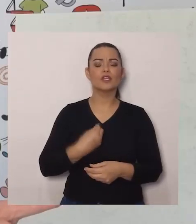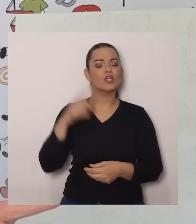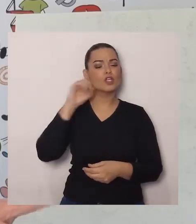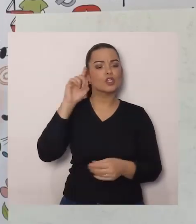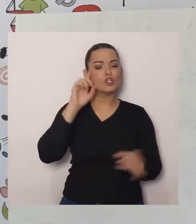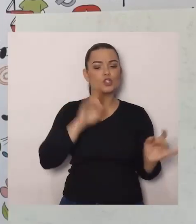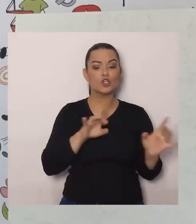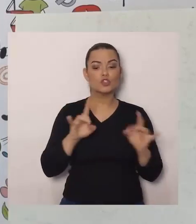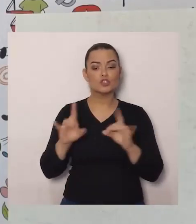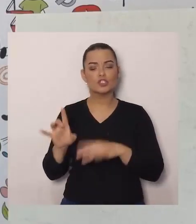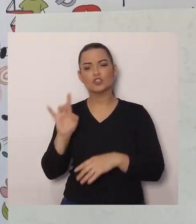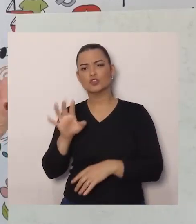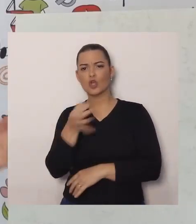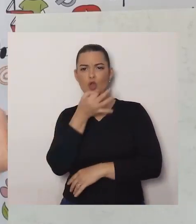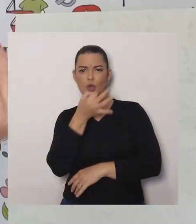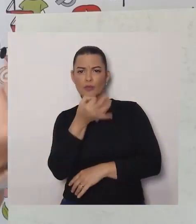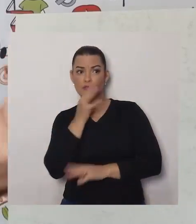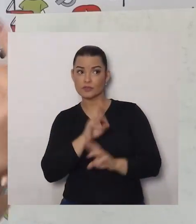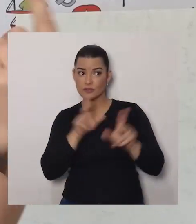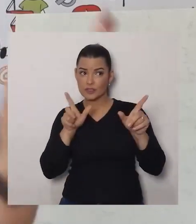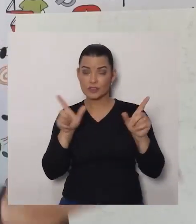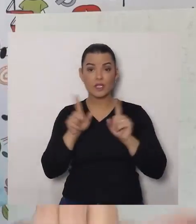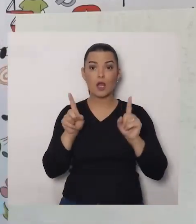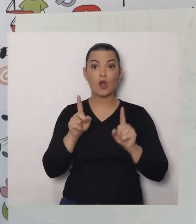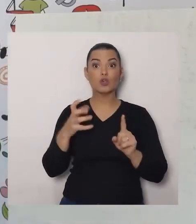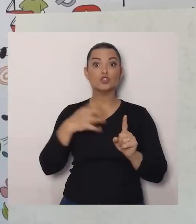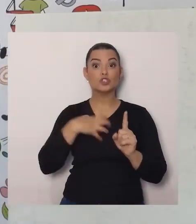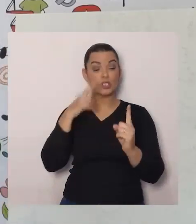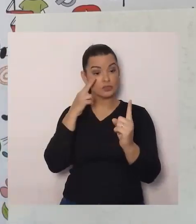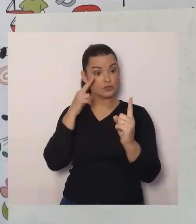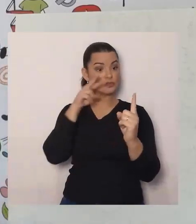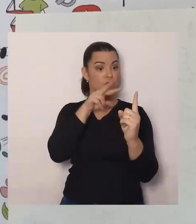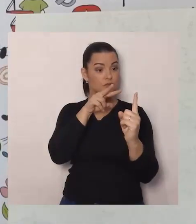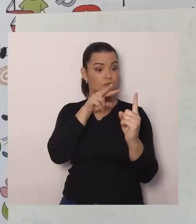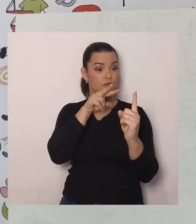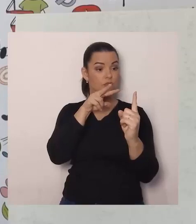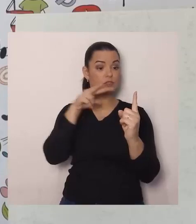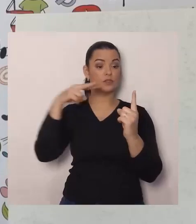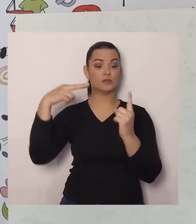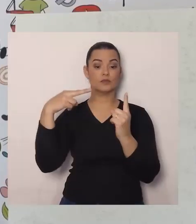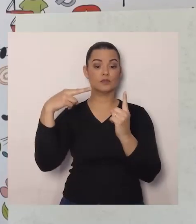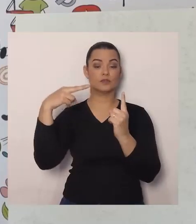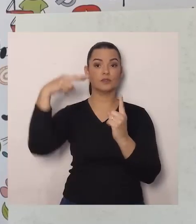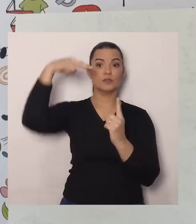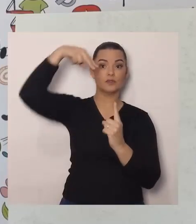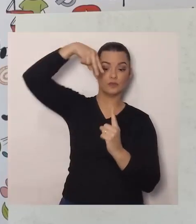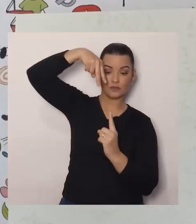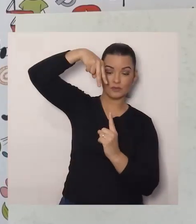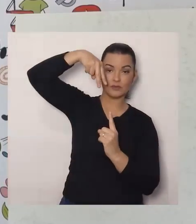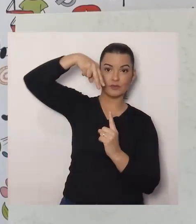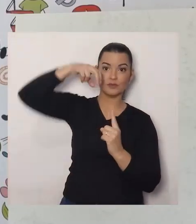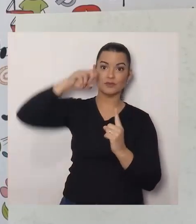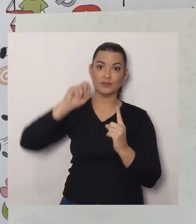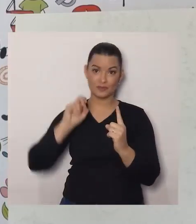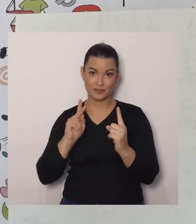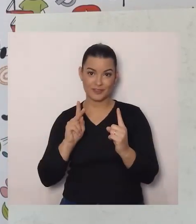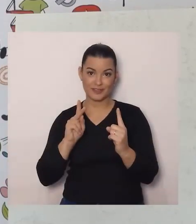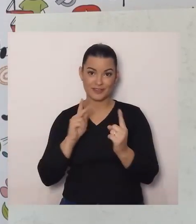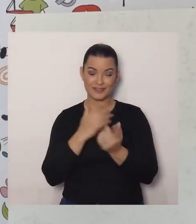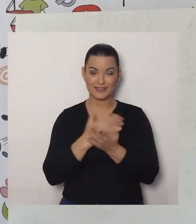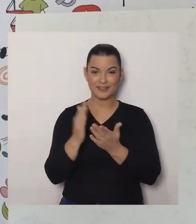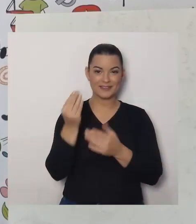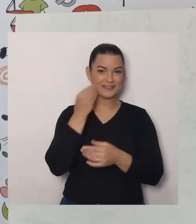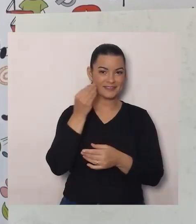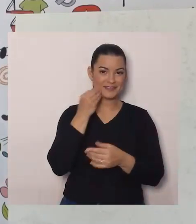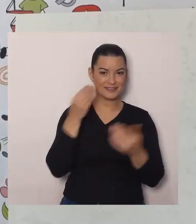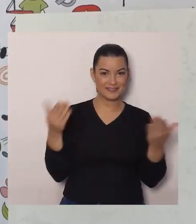diferente, Mas, Ponto de vista mesmo, Ponto de visão, Diferente, É isso que nós estamos testando, A partir de agora, Tá bom?